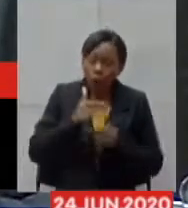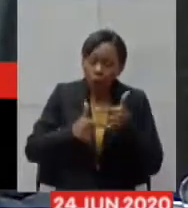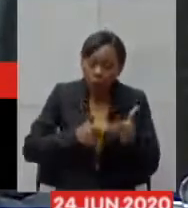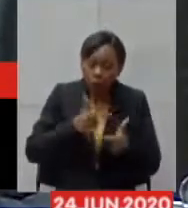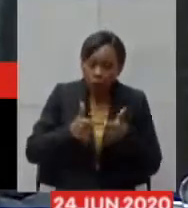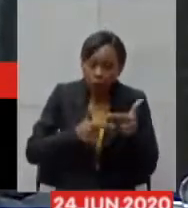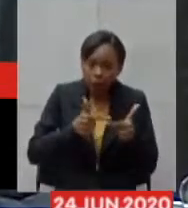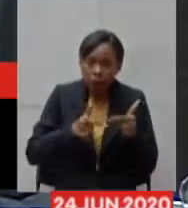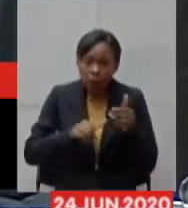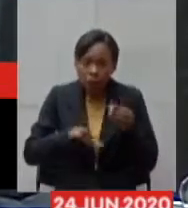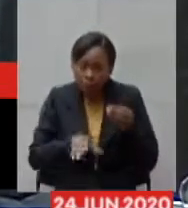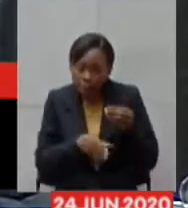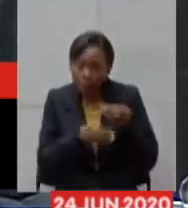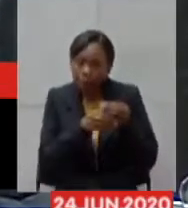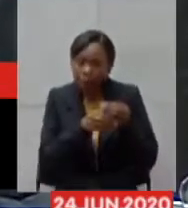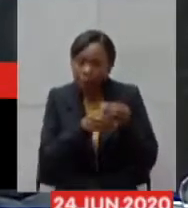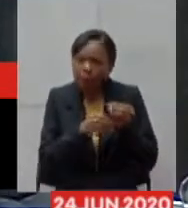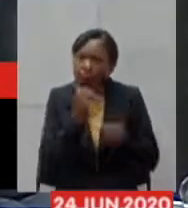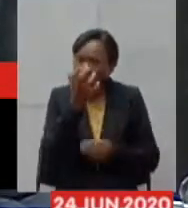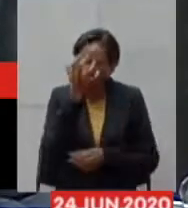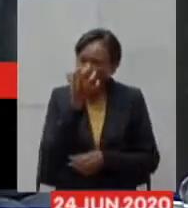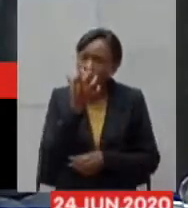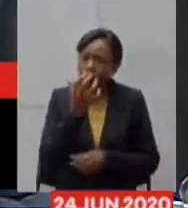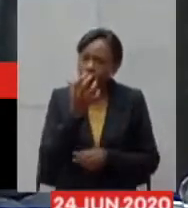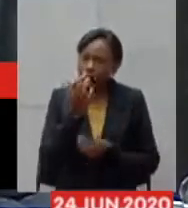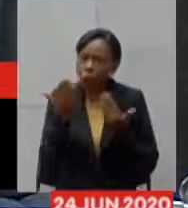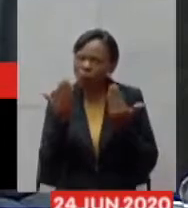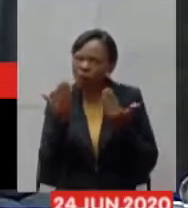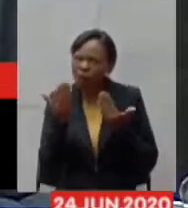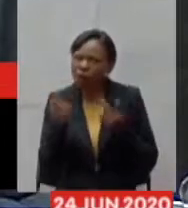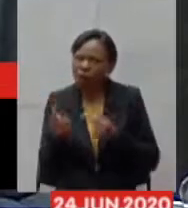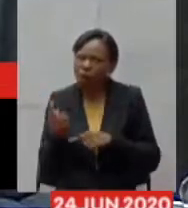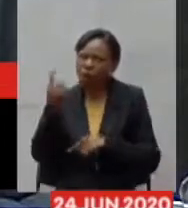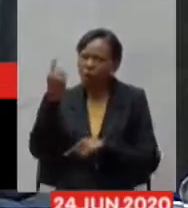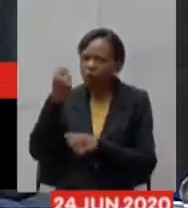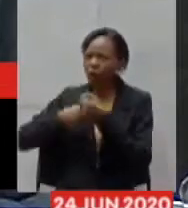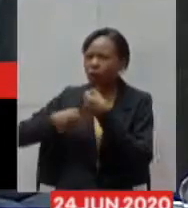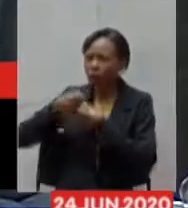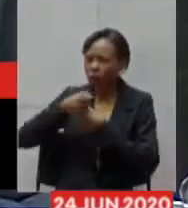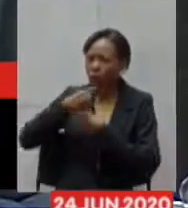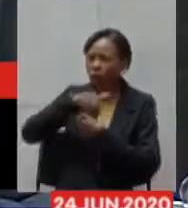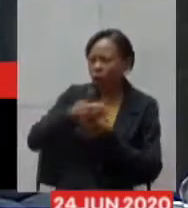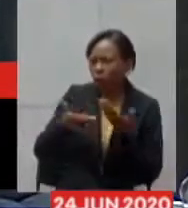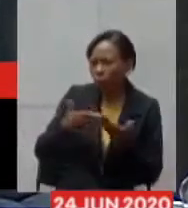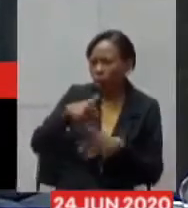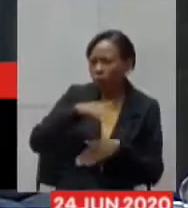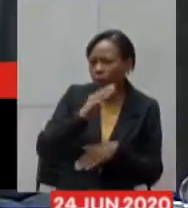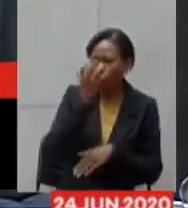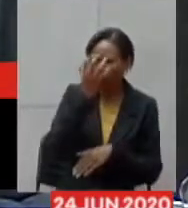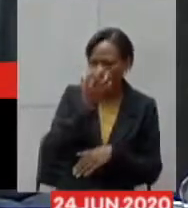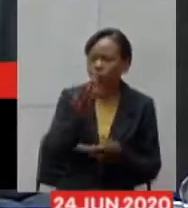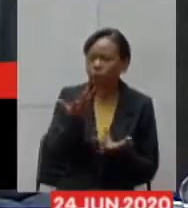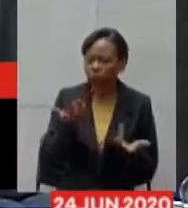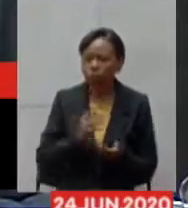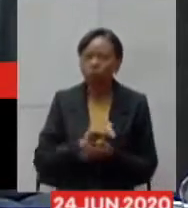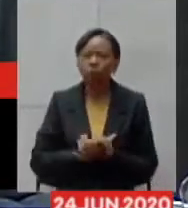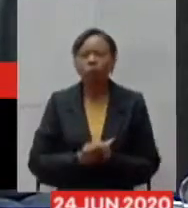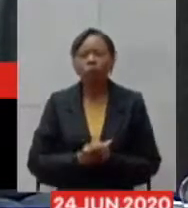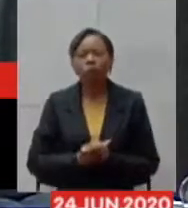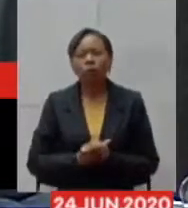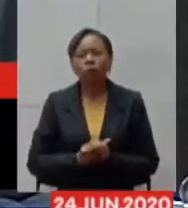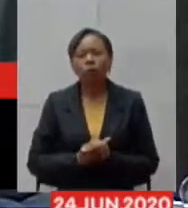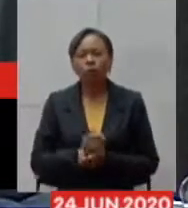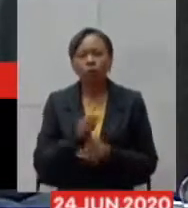uma forma muito célebre se comparado com os anos anteriores espero que tenha respondido em relação